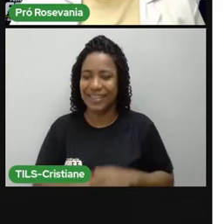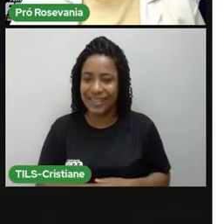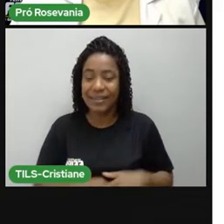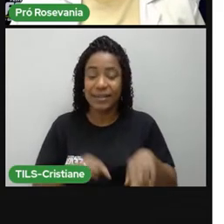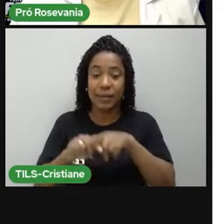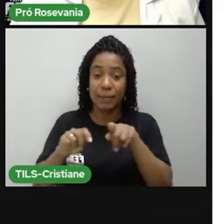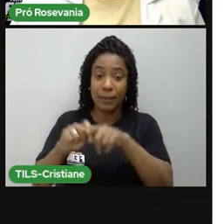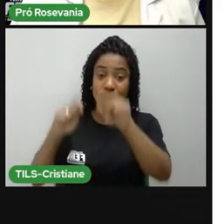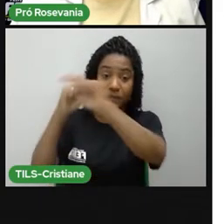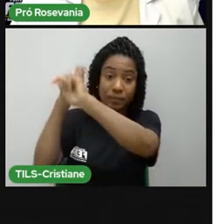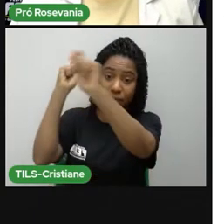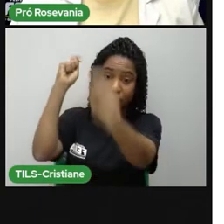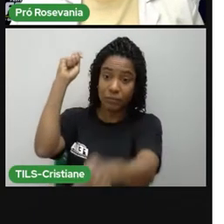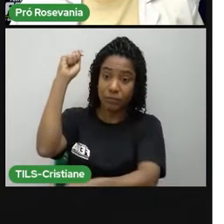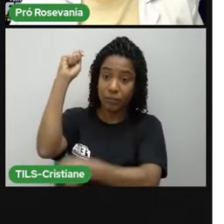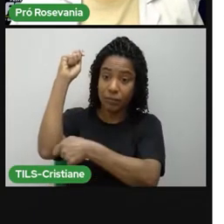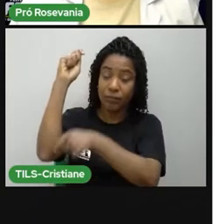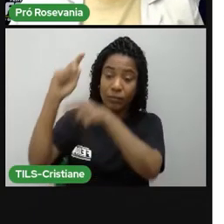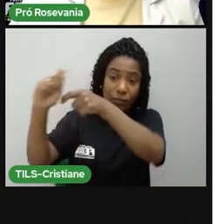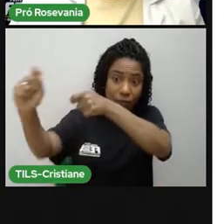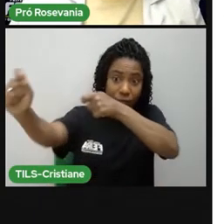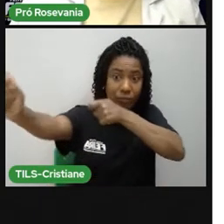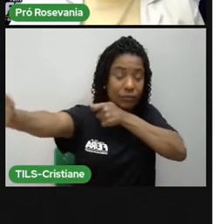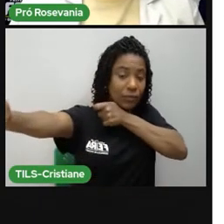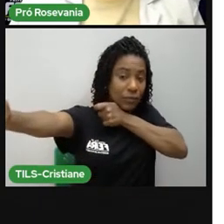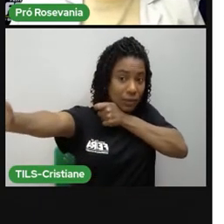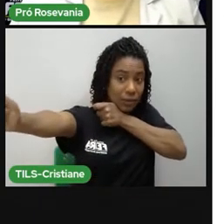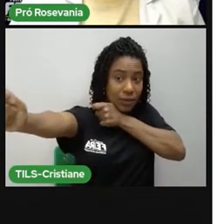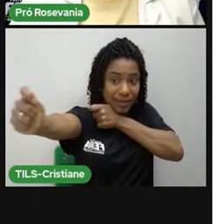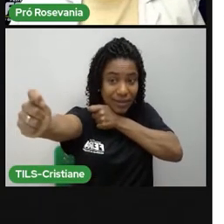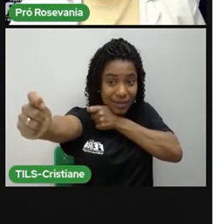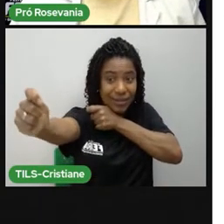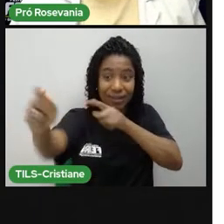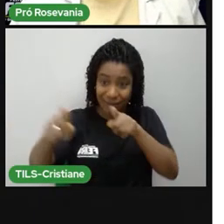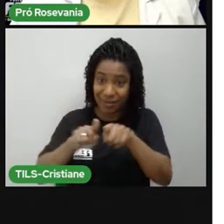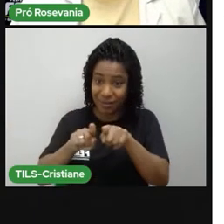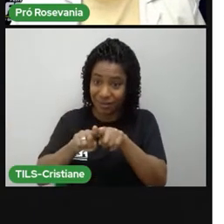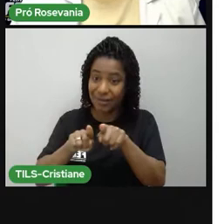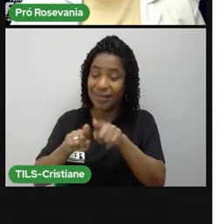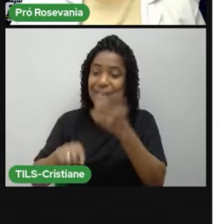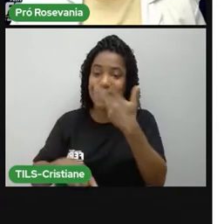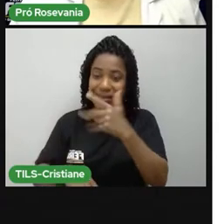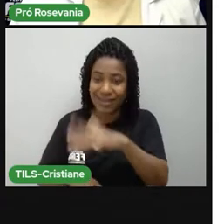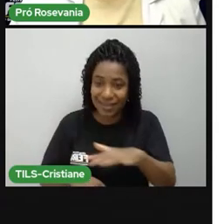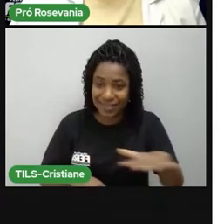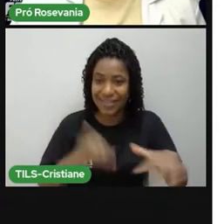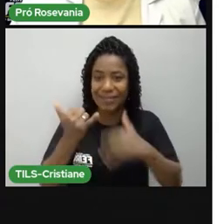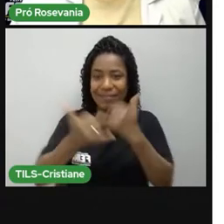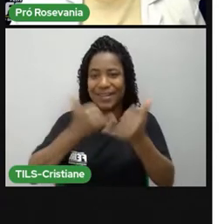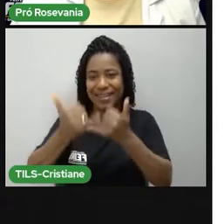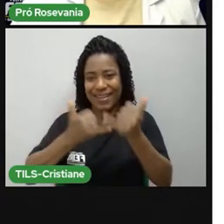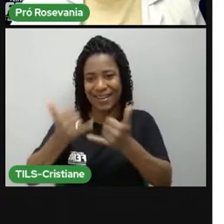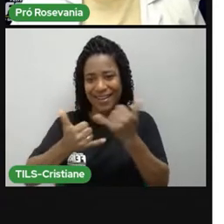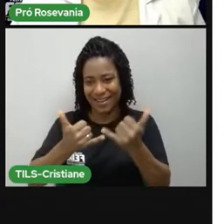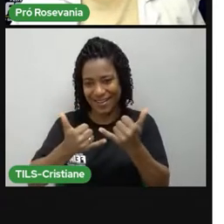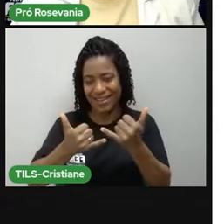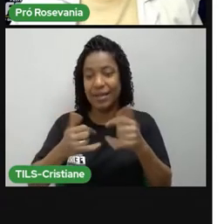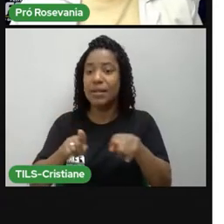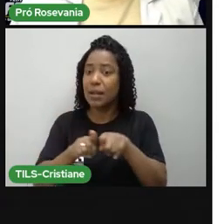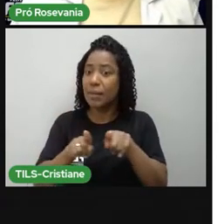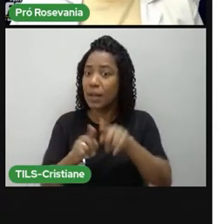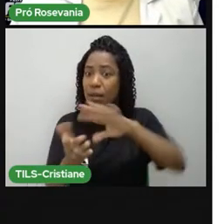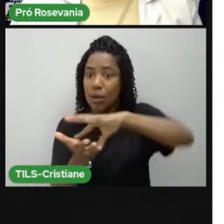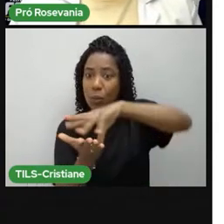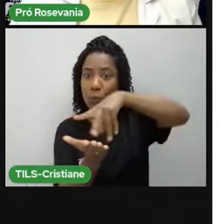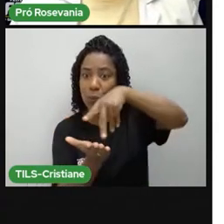percebe que isso faz muita parte, principalmente, das brincadeiras de criança, a gente observa isso. E o artesanato, gente,